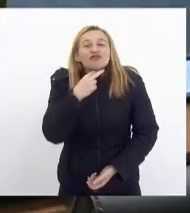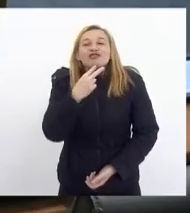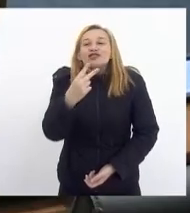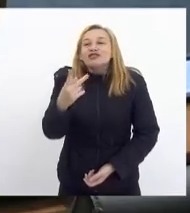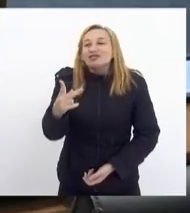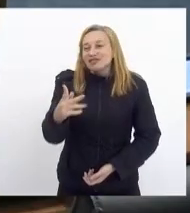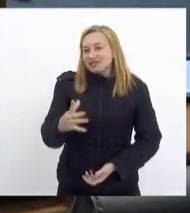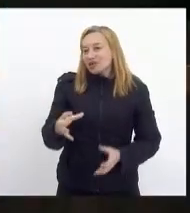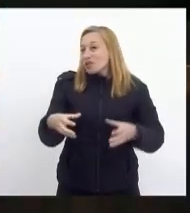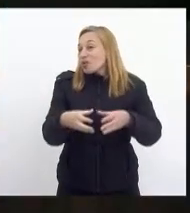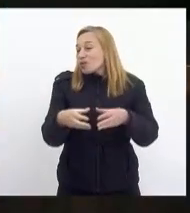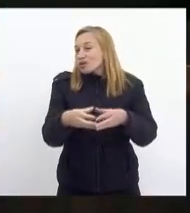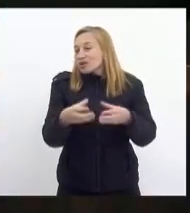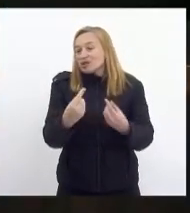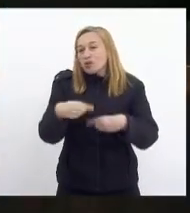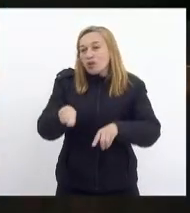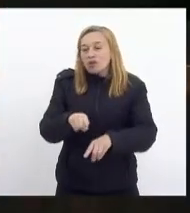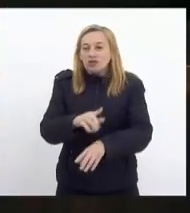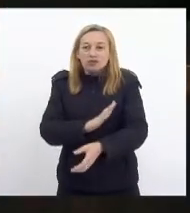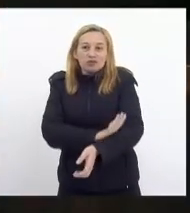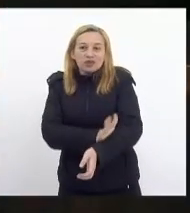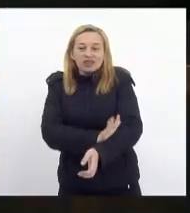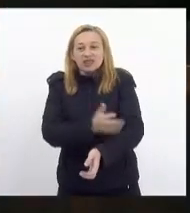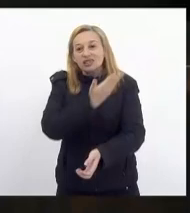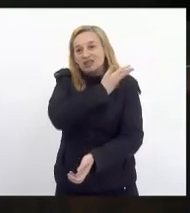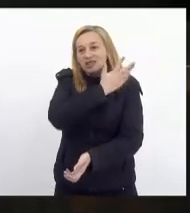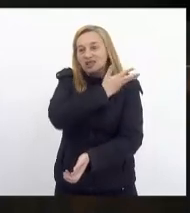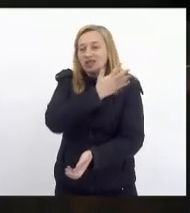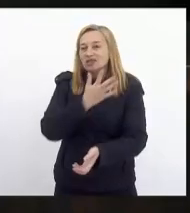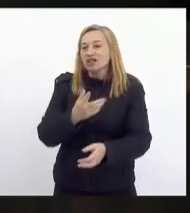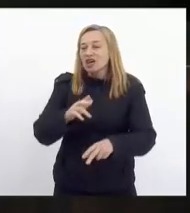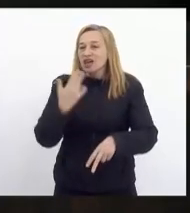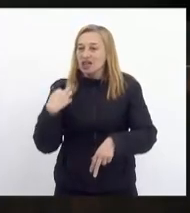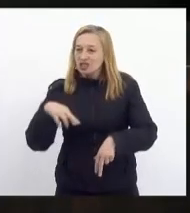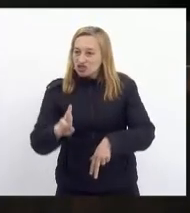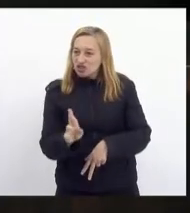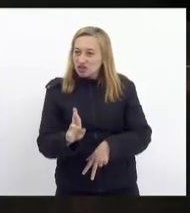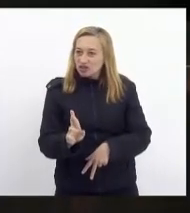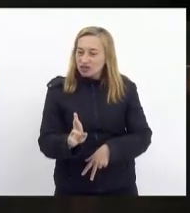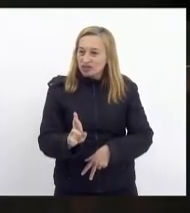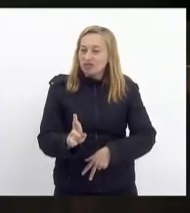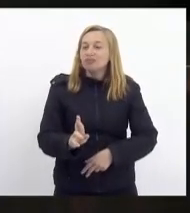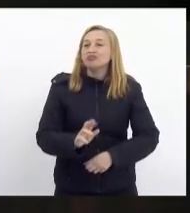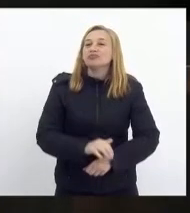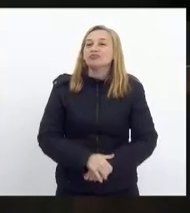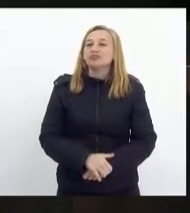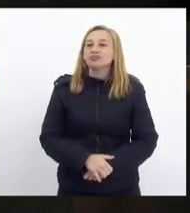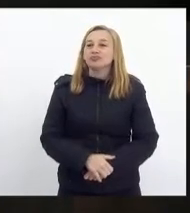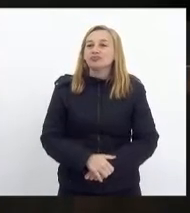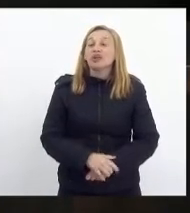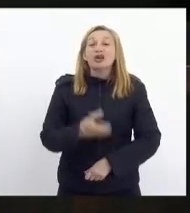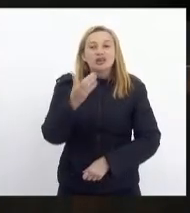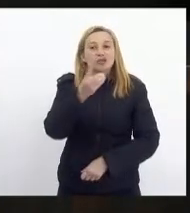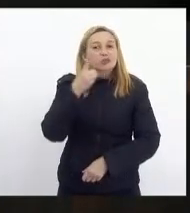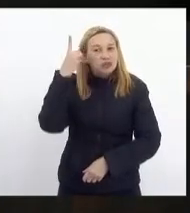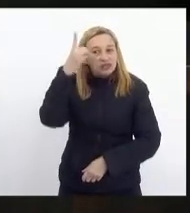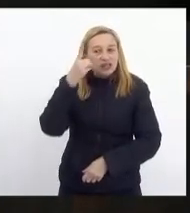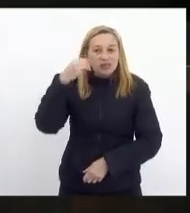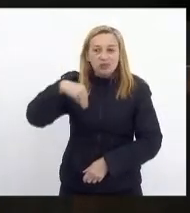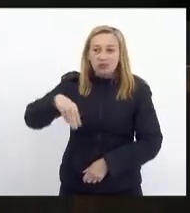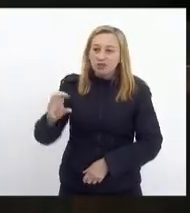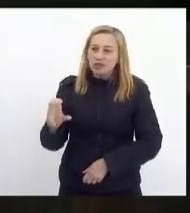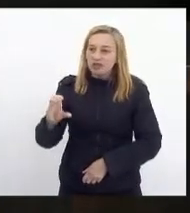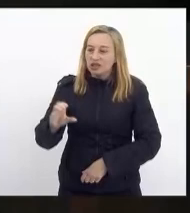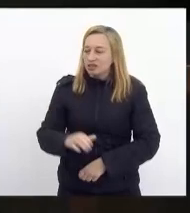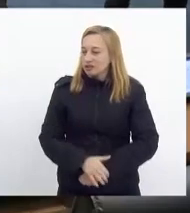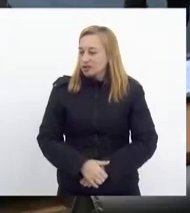Pela Comissão de Combate às Discriminações, Preconceito de Raça, Coetidinha e Religião e Procedência Nacional, deputado Carlos Mink.